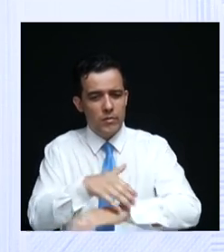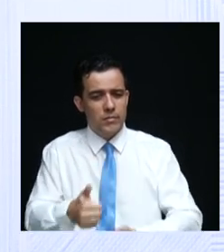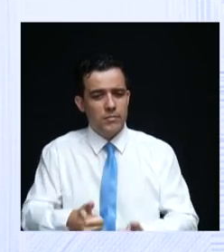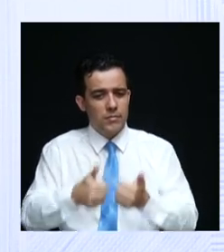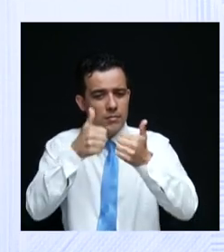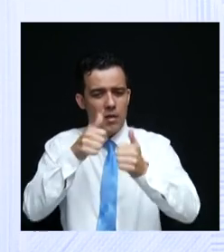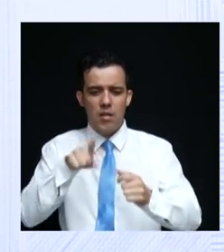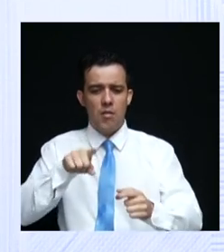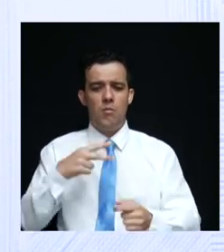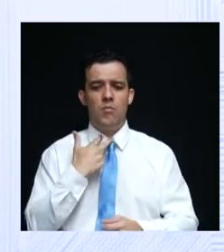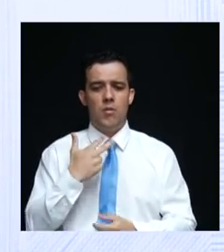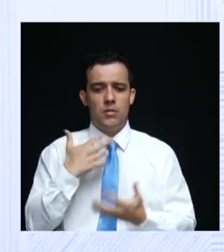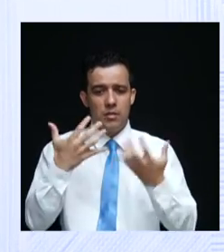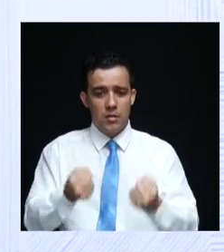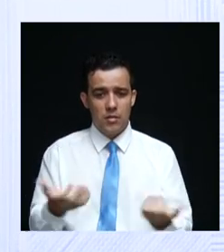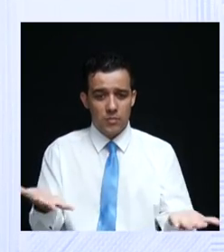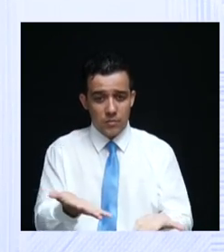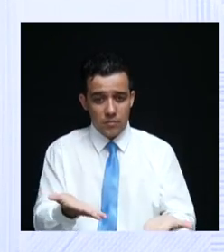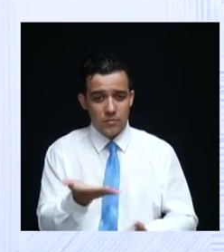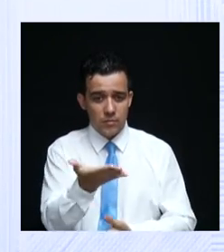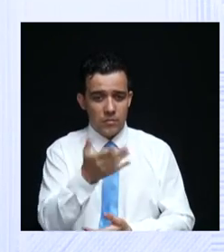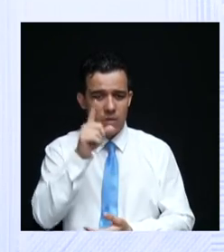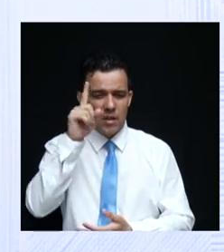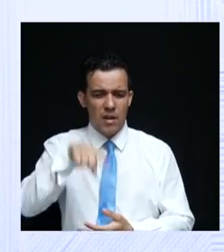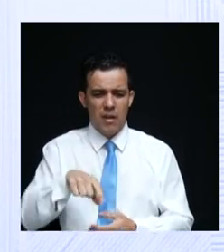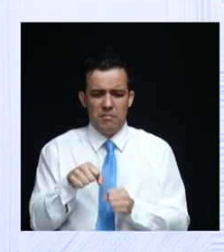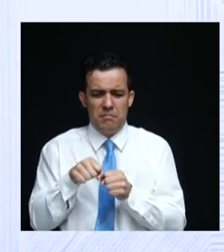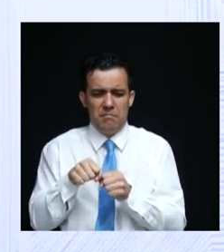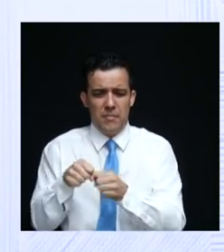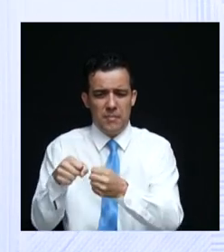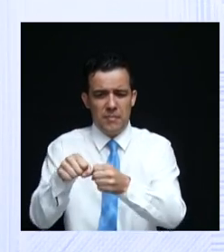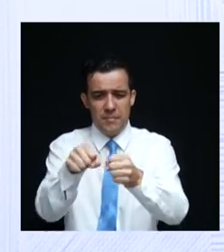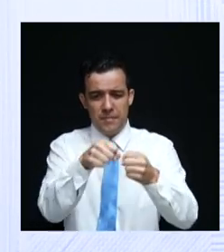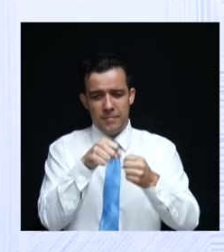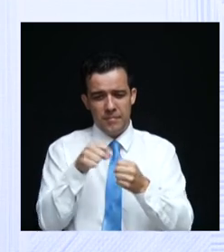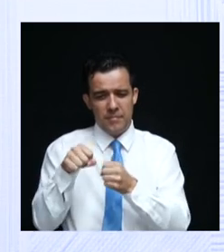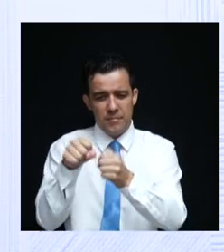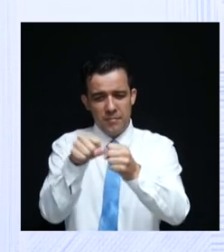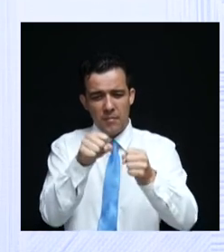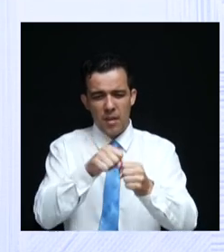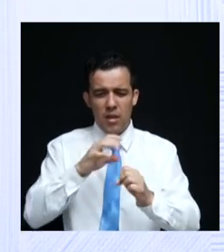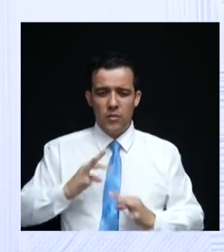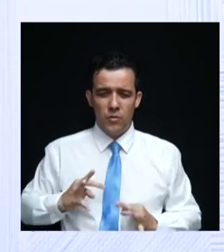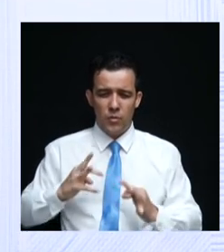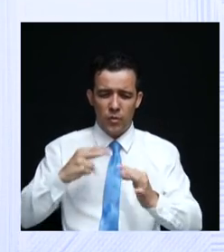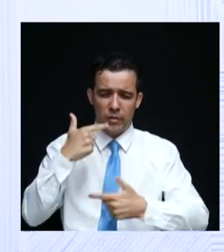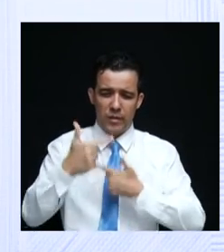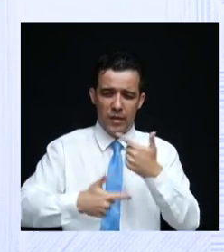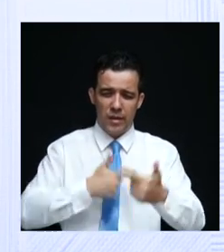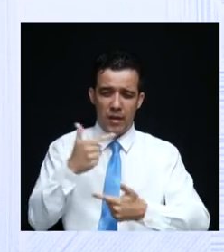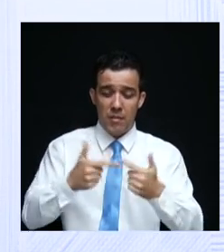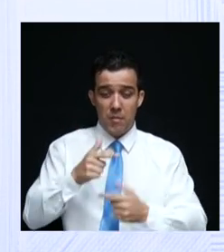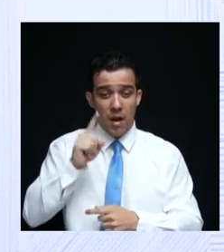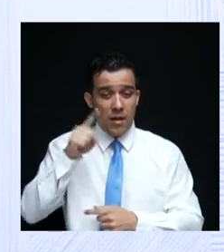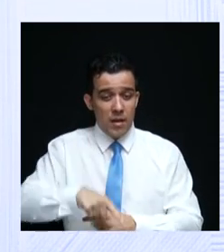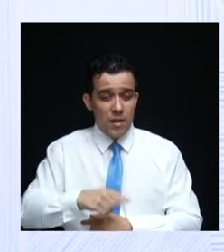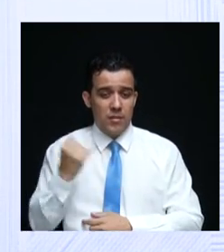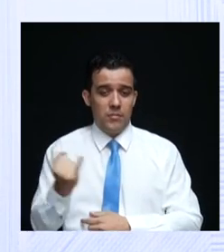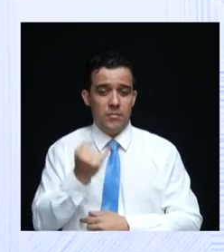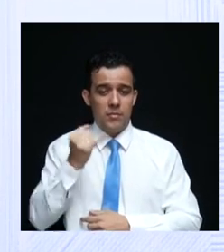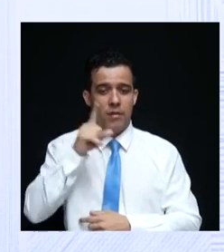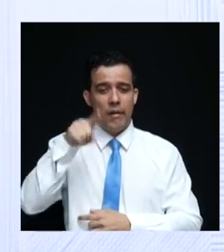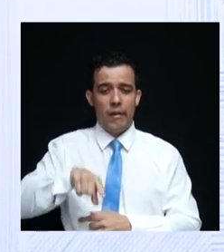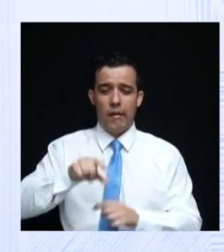aceitar o que acontece hoje, que é o sucateamento de todos os serviços públicos tão essenciais para ficar